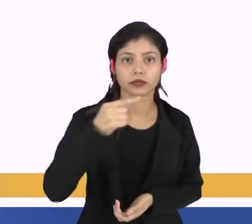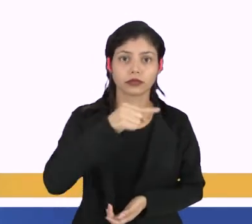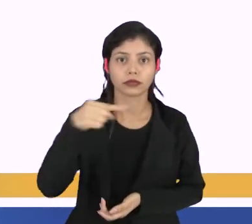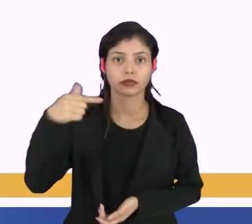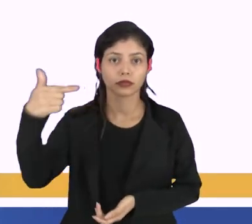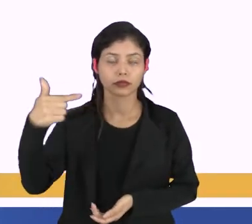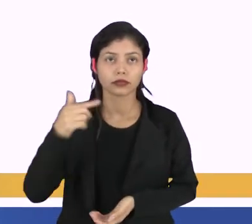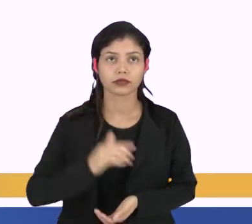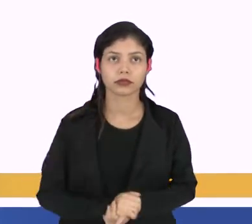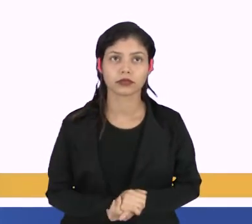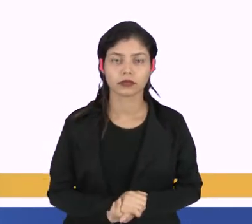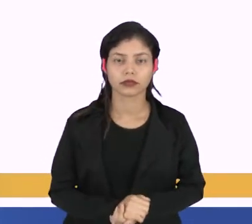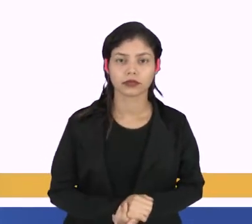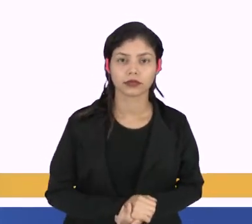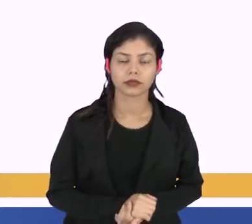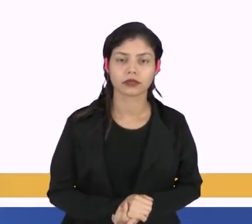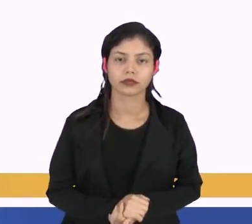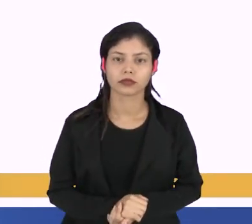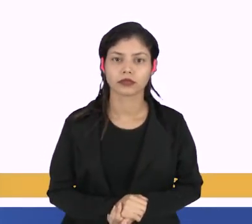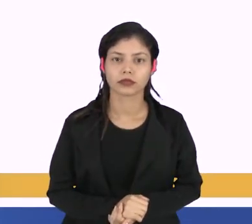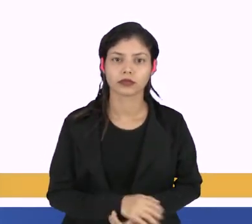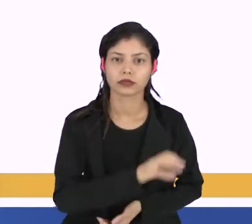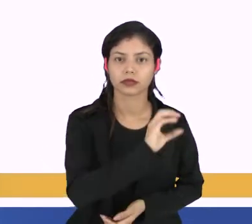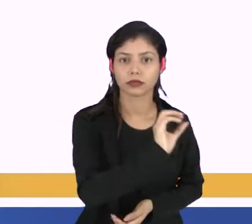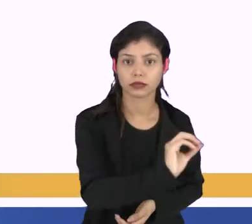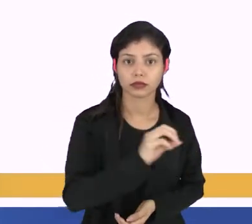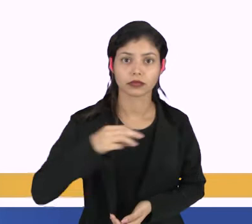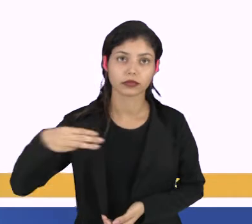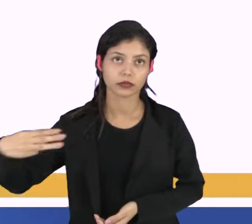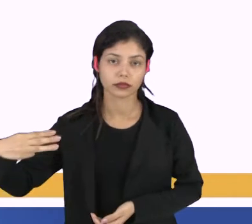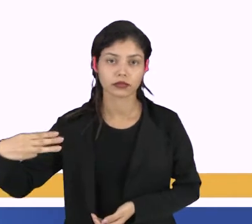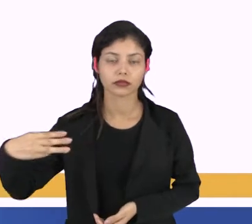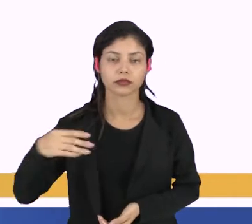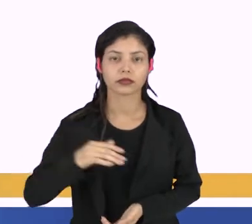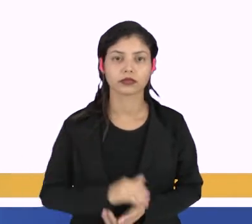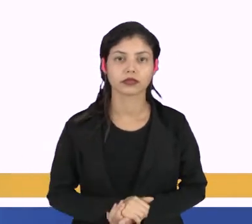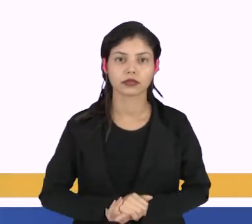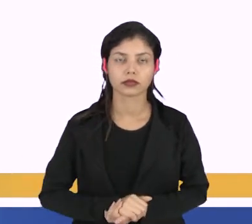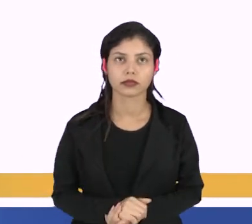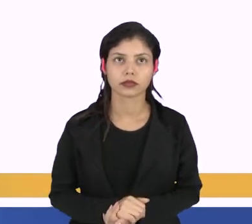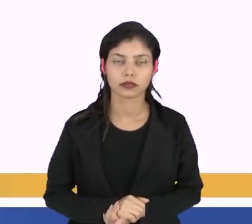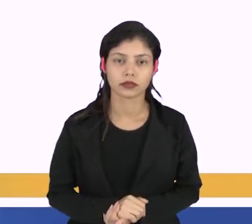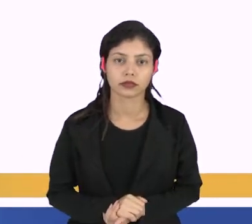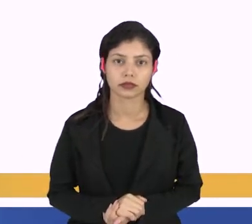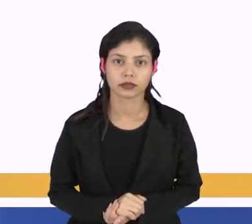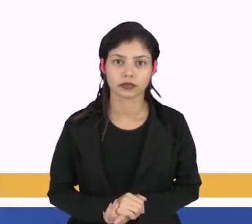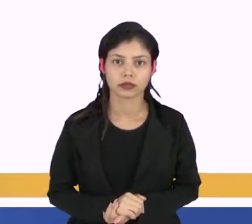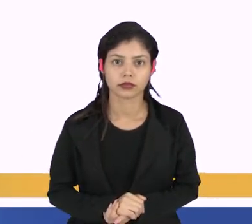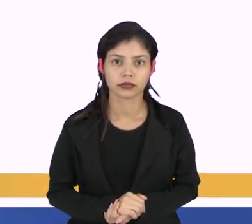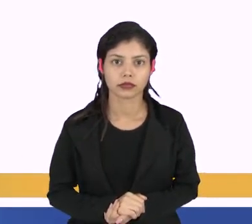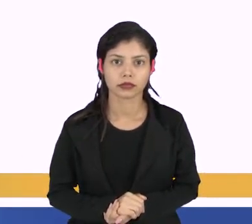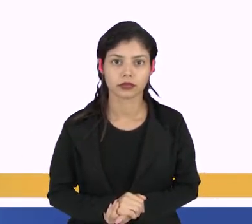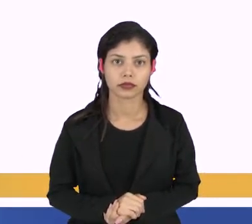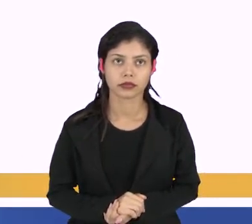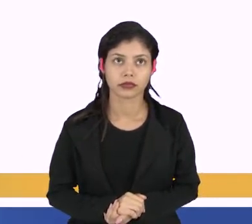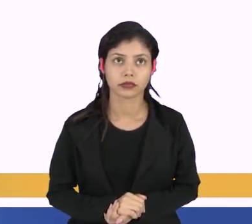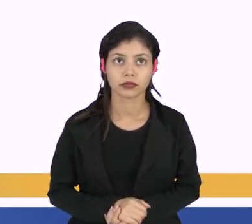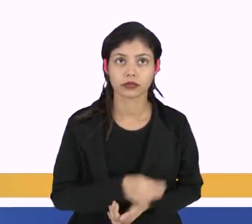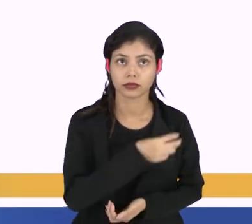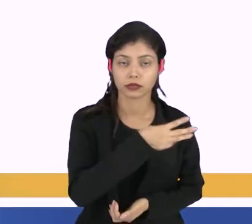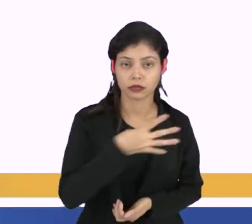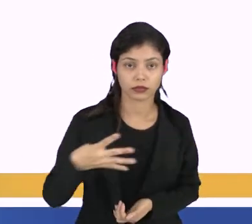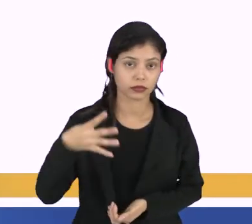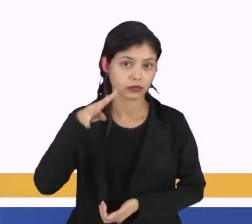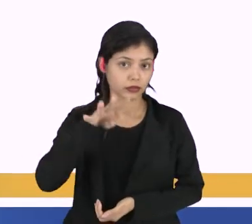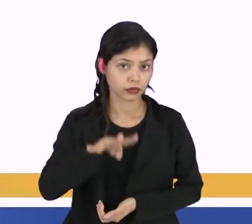e menos 2, e na segunda linha nós temos 0 e 3. Então nós temos uma matriz quadrática